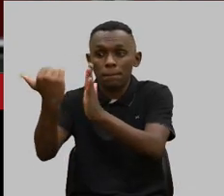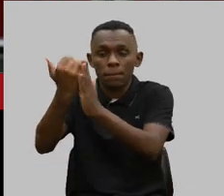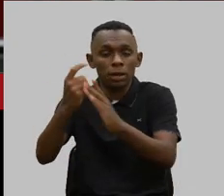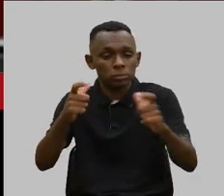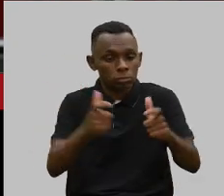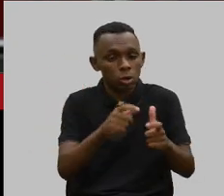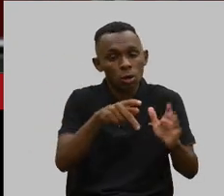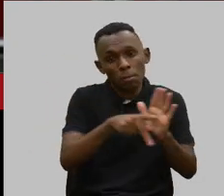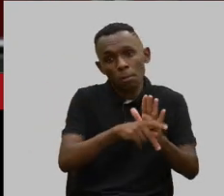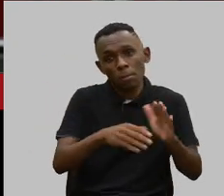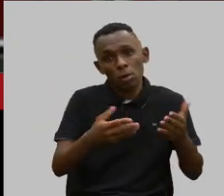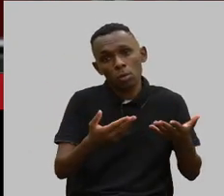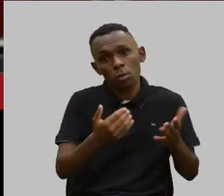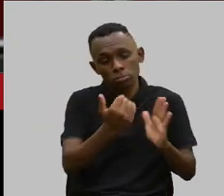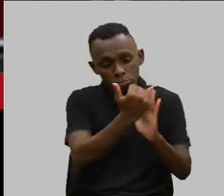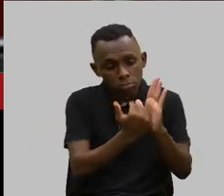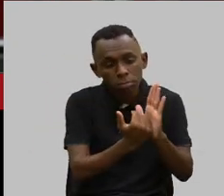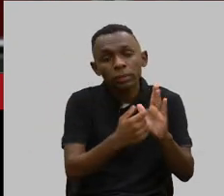paga menos, quem não tem, não paga.